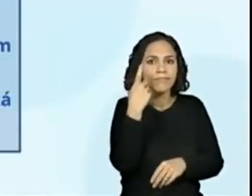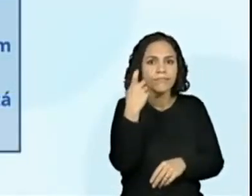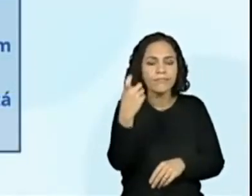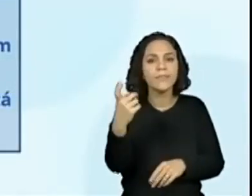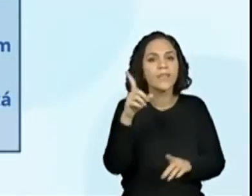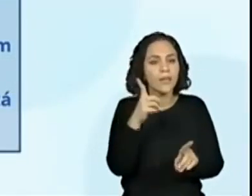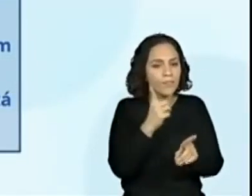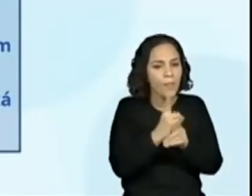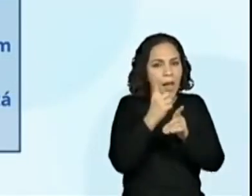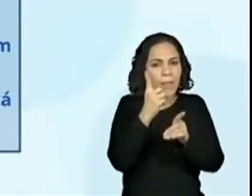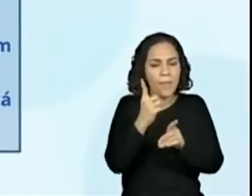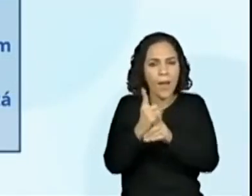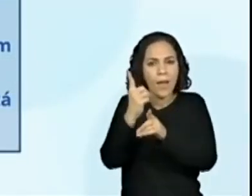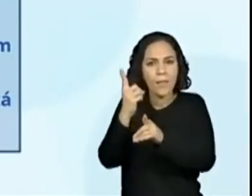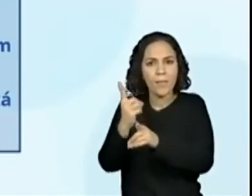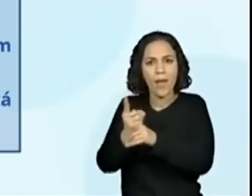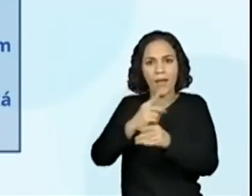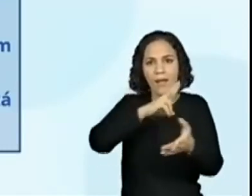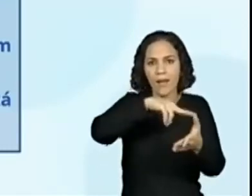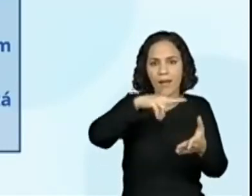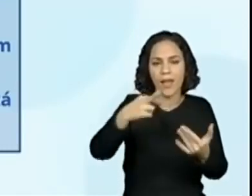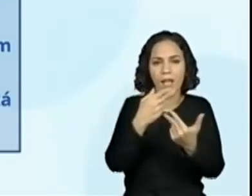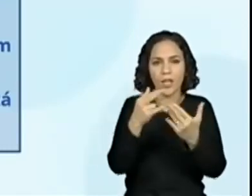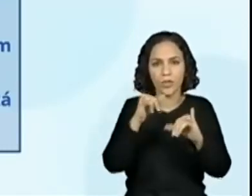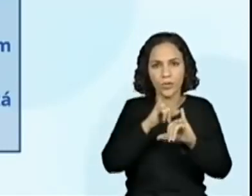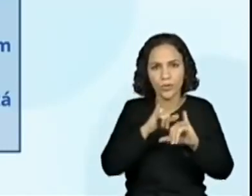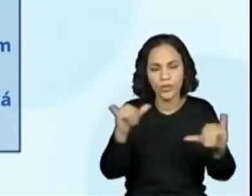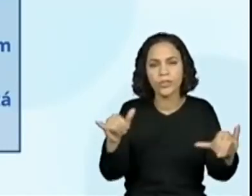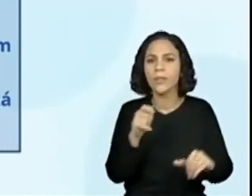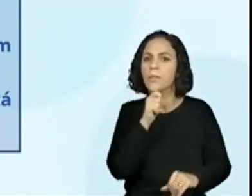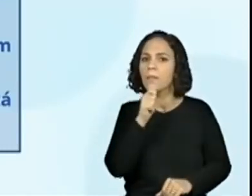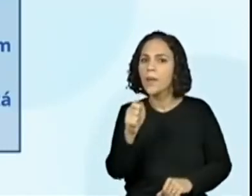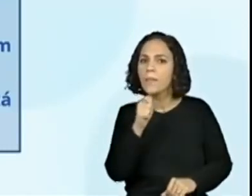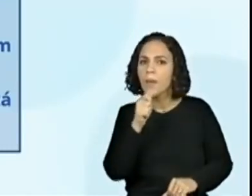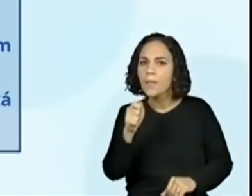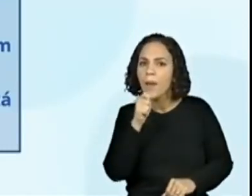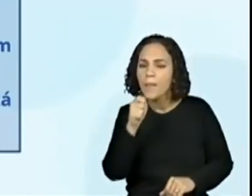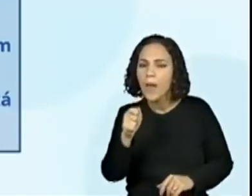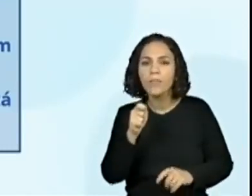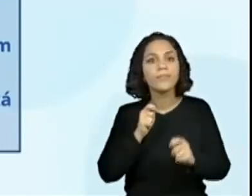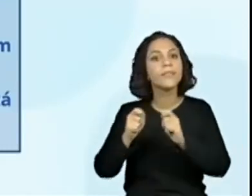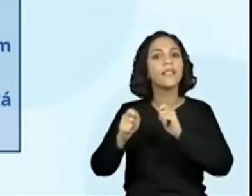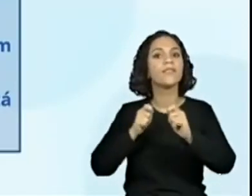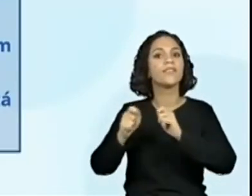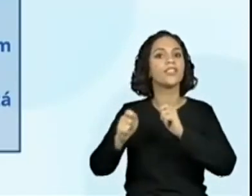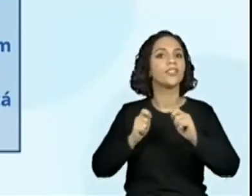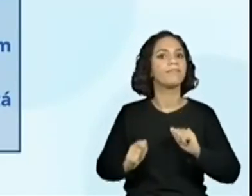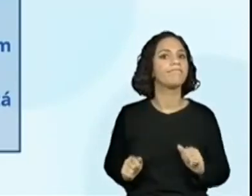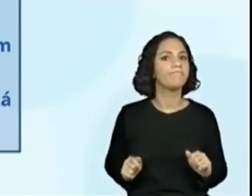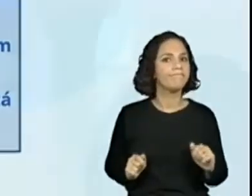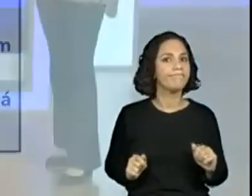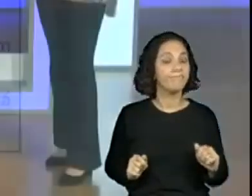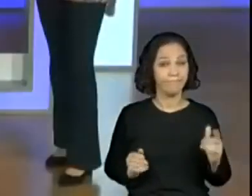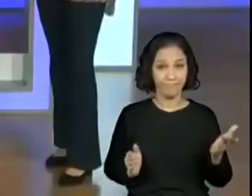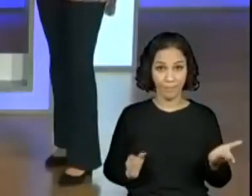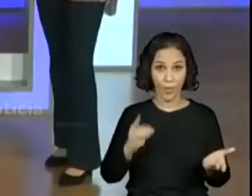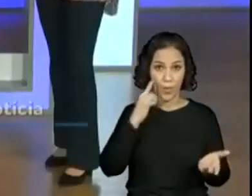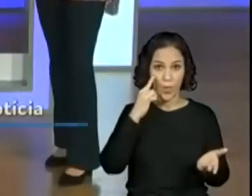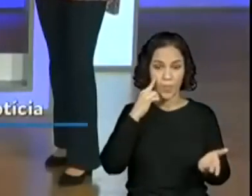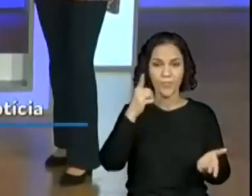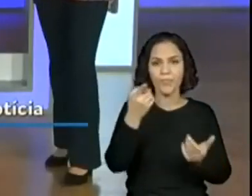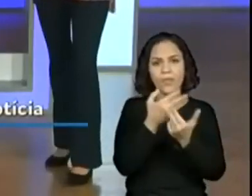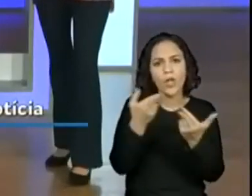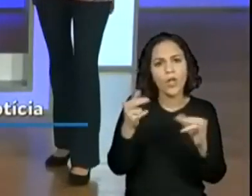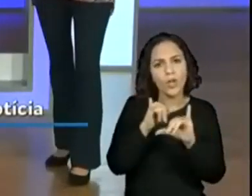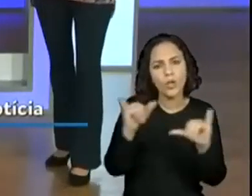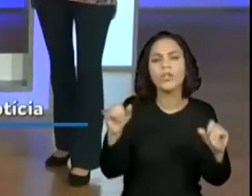percurso da leitura de notícias, reportagens e entrevistas? Então, nós vimos que as notícias podem vir com